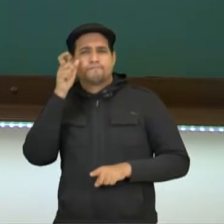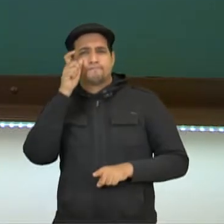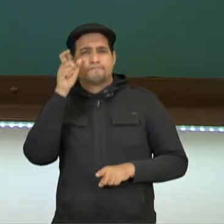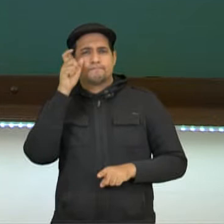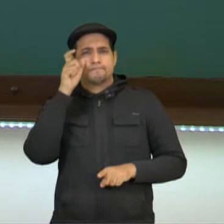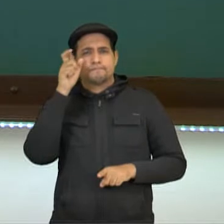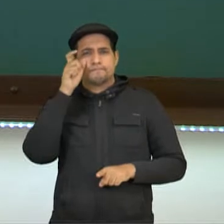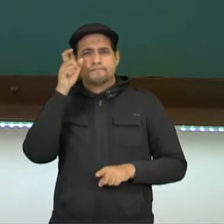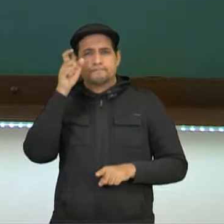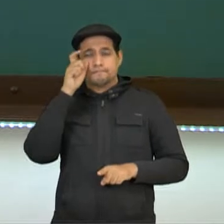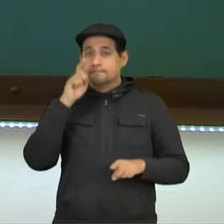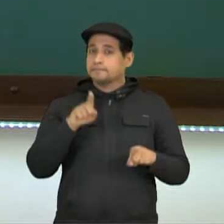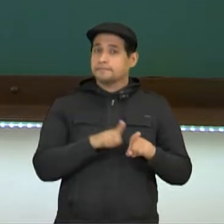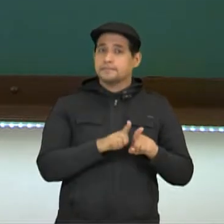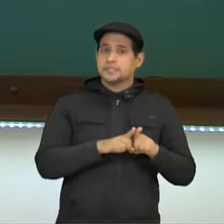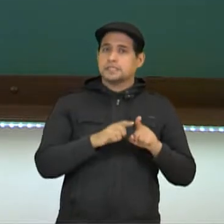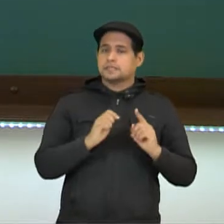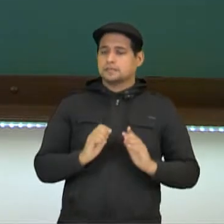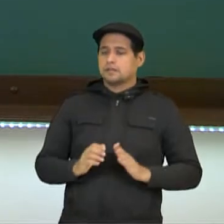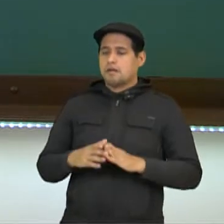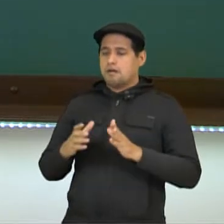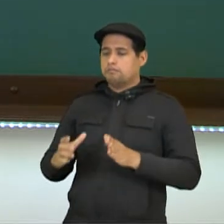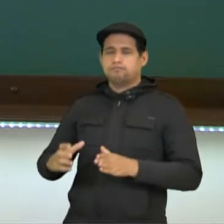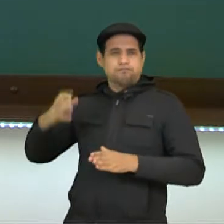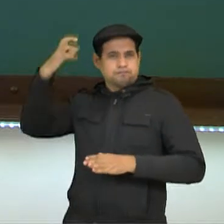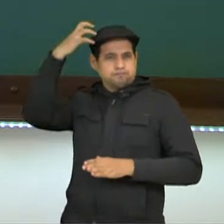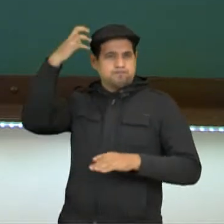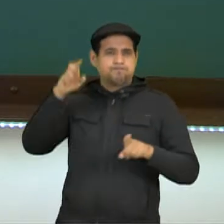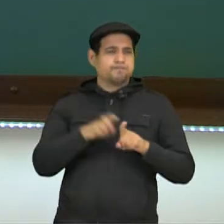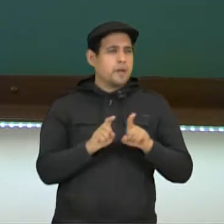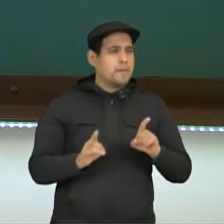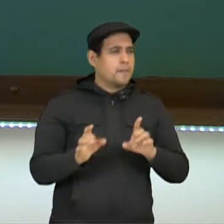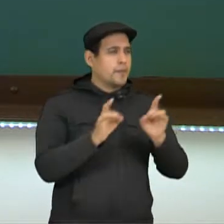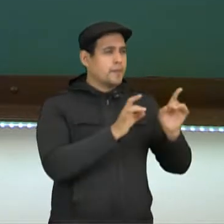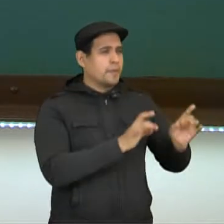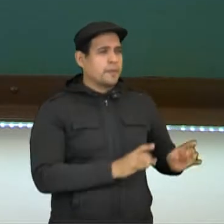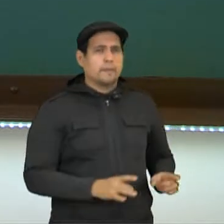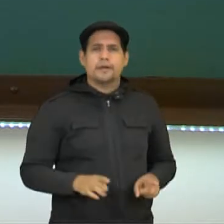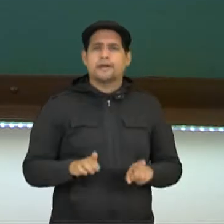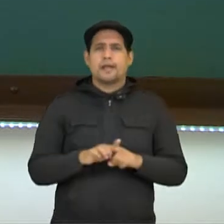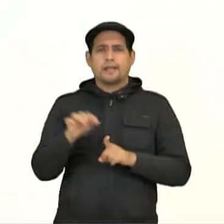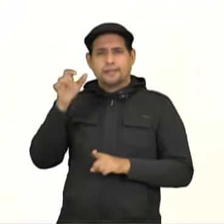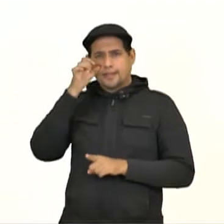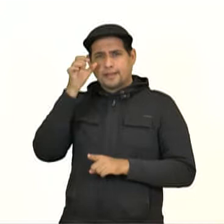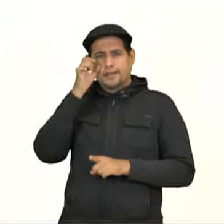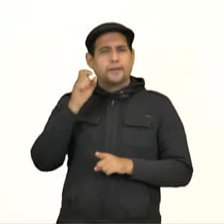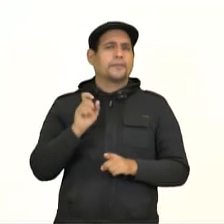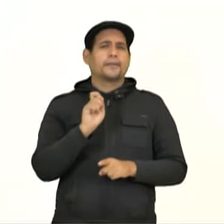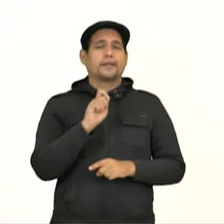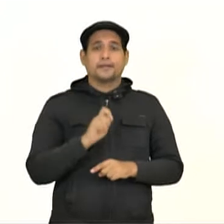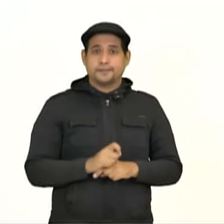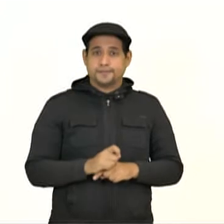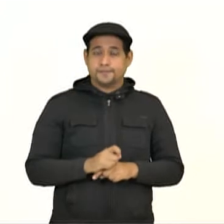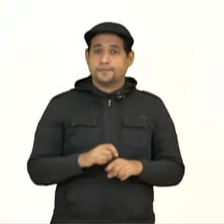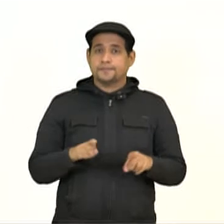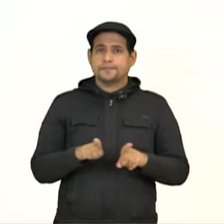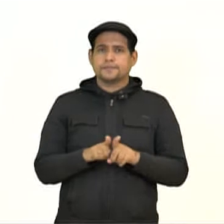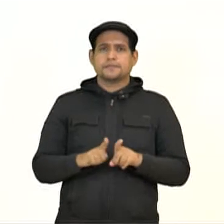monarquias, ao mercantilismo, que interessava comercializar? As